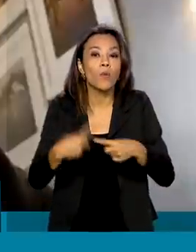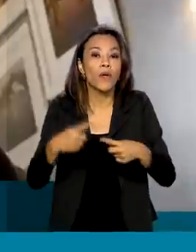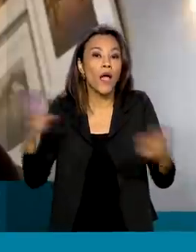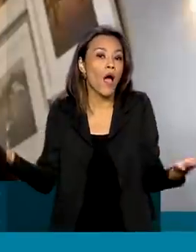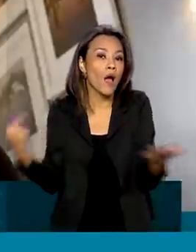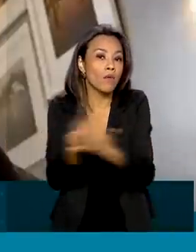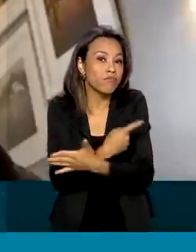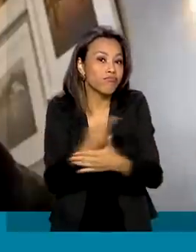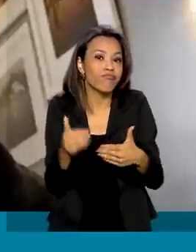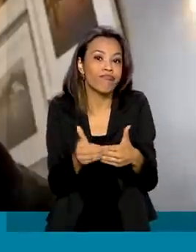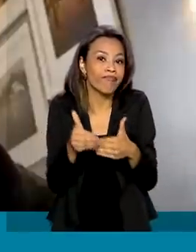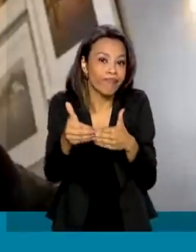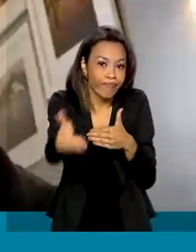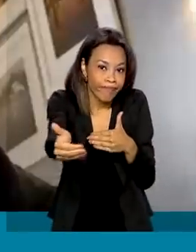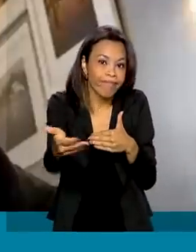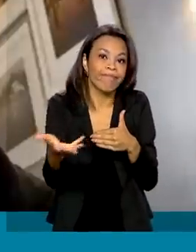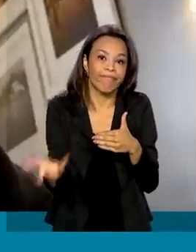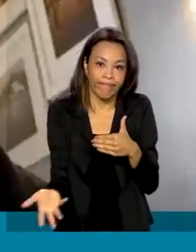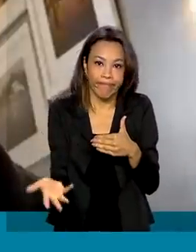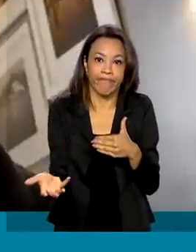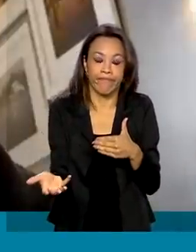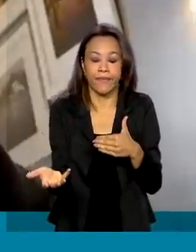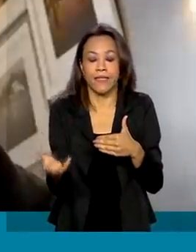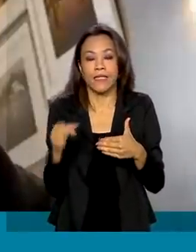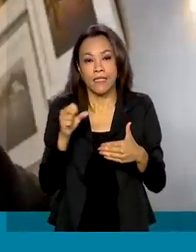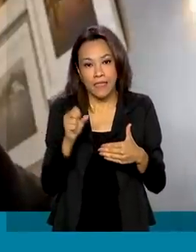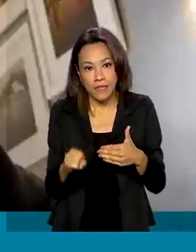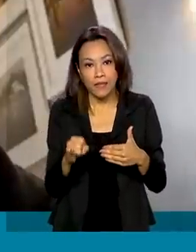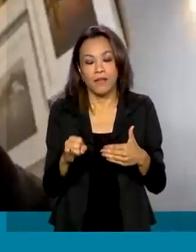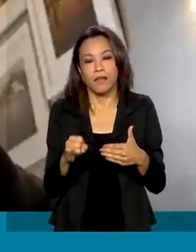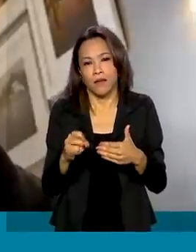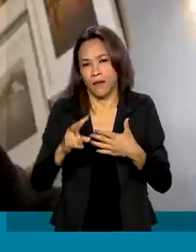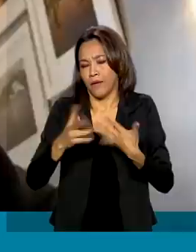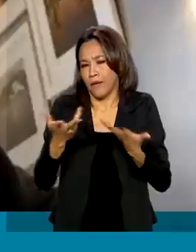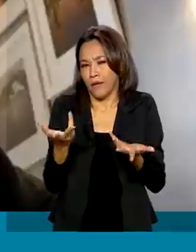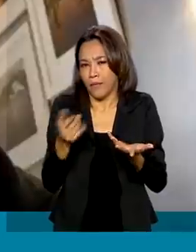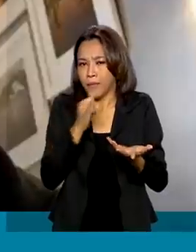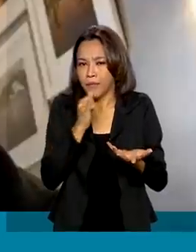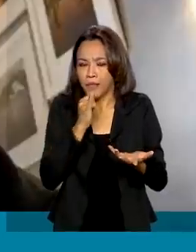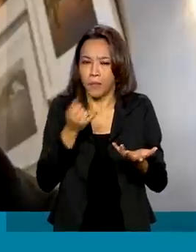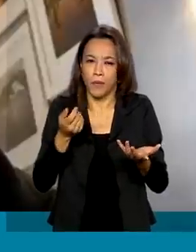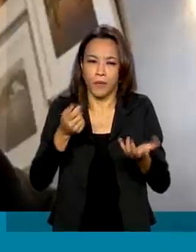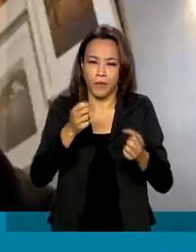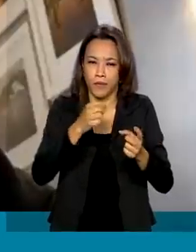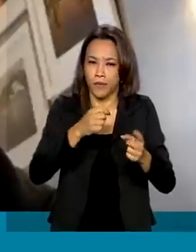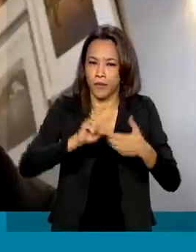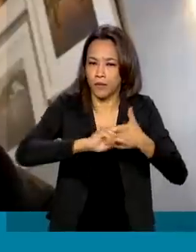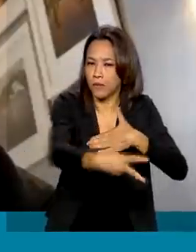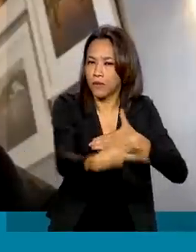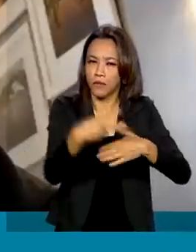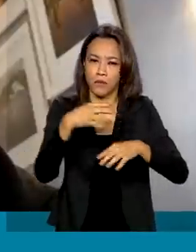urgência e relevância. Então, se relacionada aos efeitos econômicos, sociais,